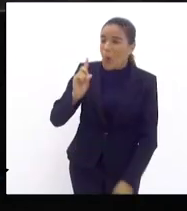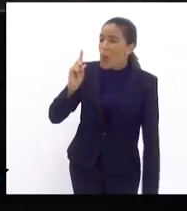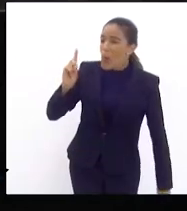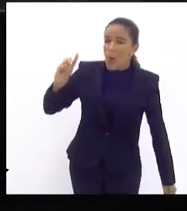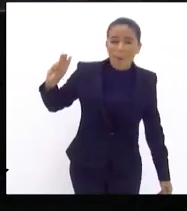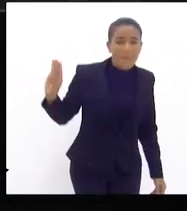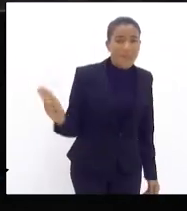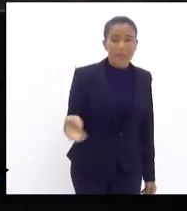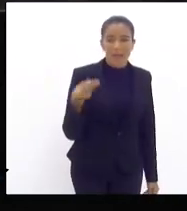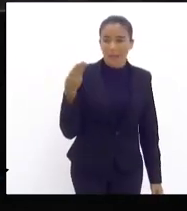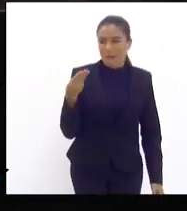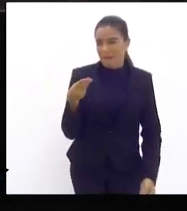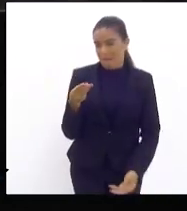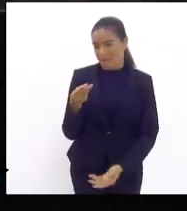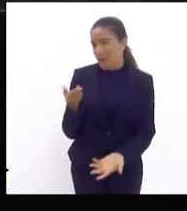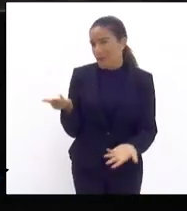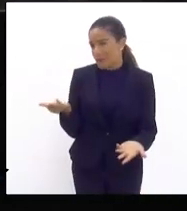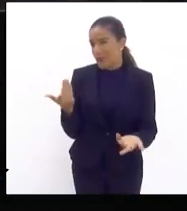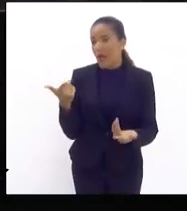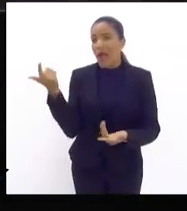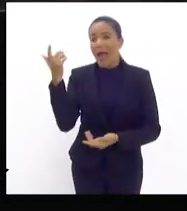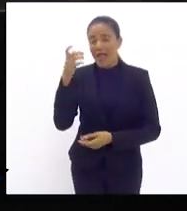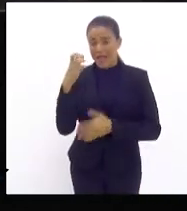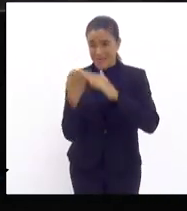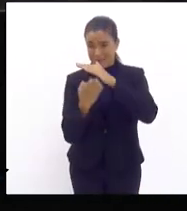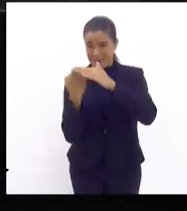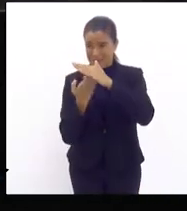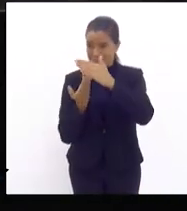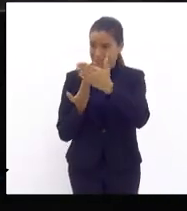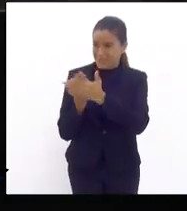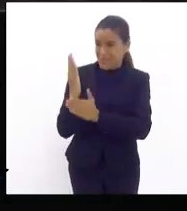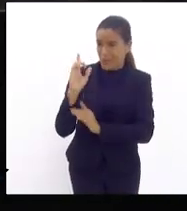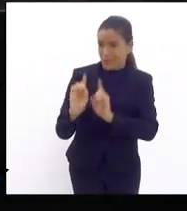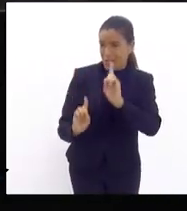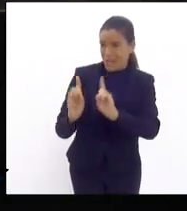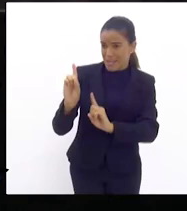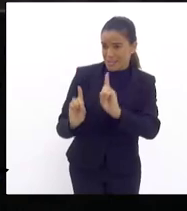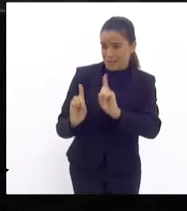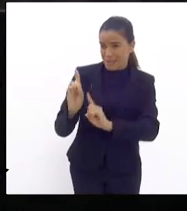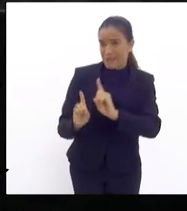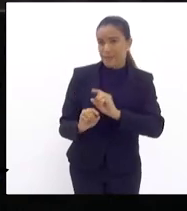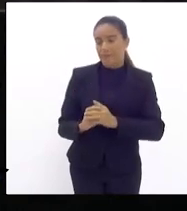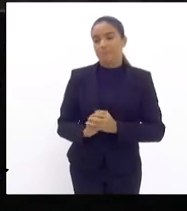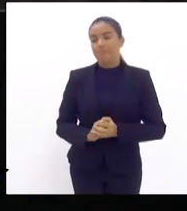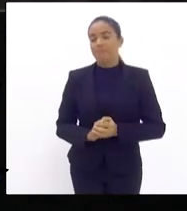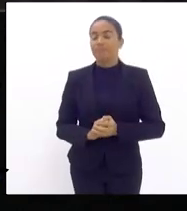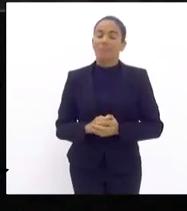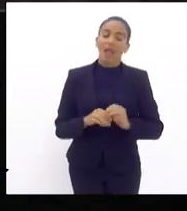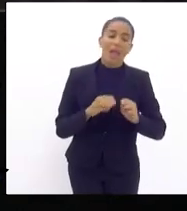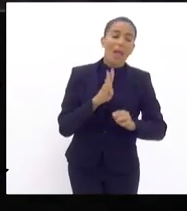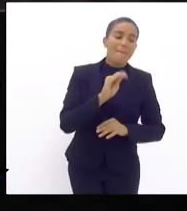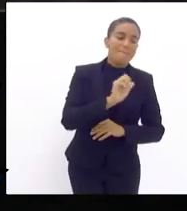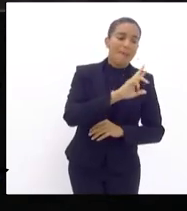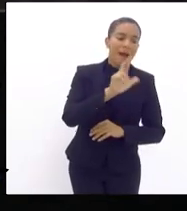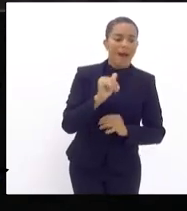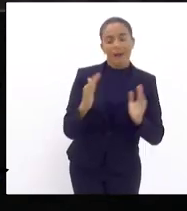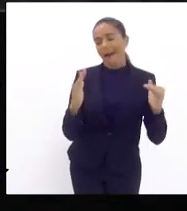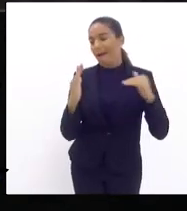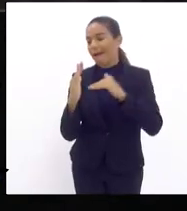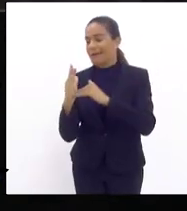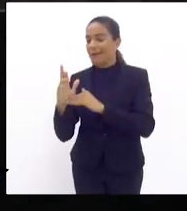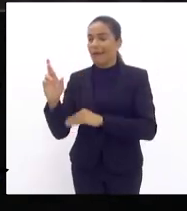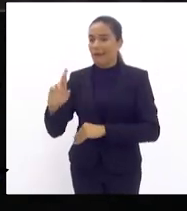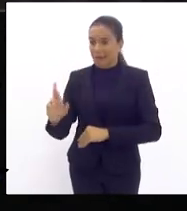a empresa que ganhou a concessão a IGUAR a resolver o problema lagunar ali da Lagoa da Barra da Tijuca e do Recreos